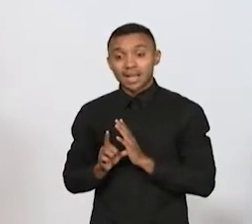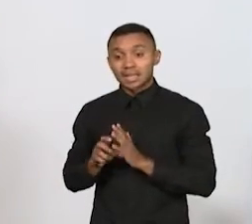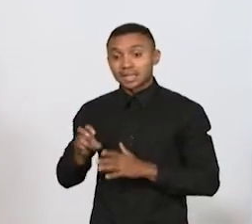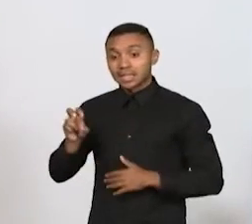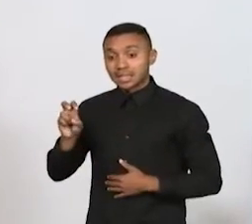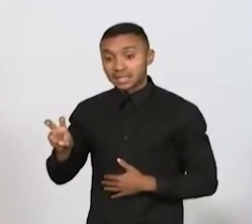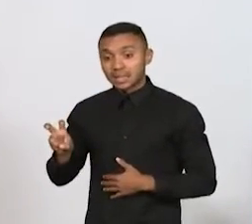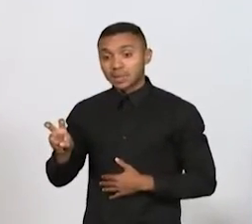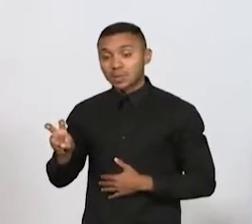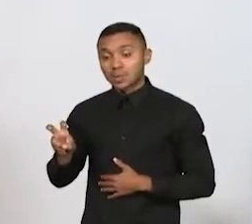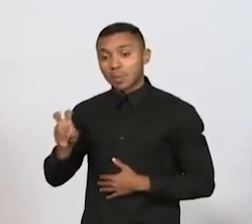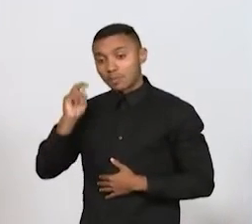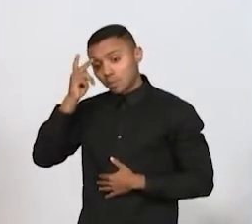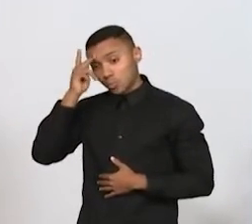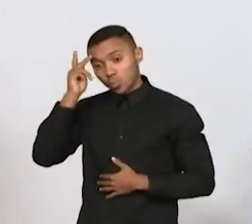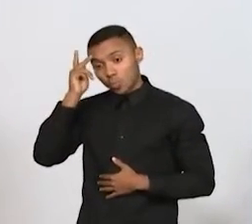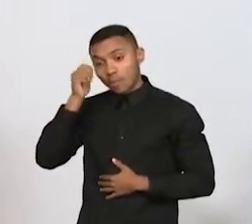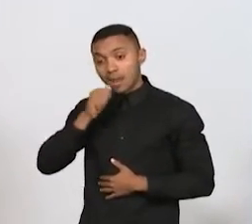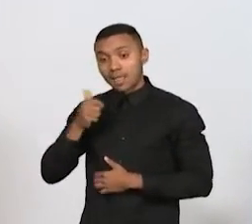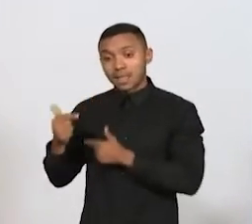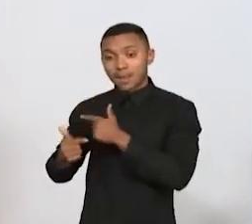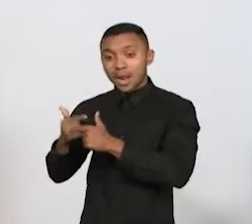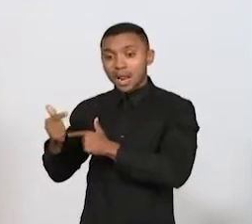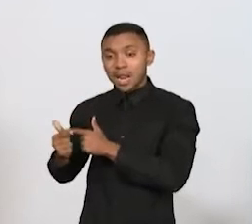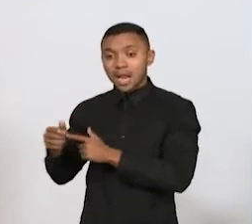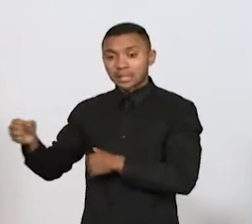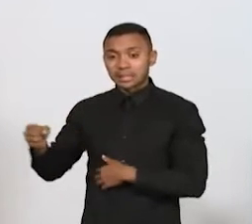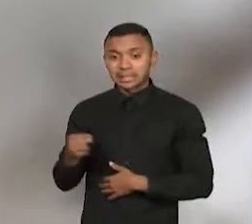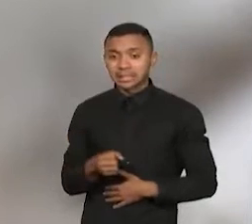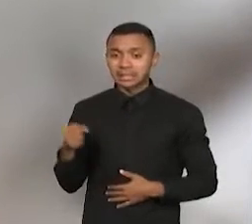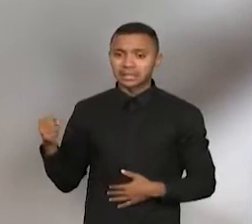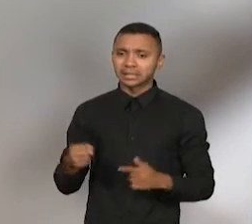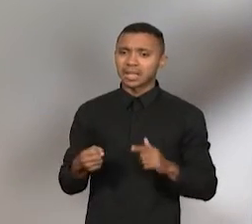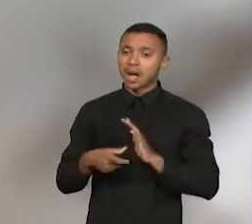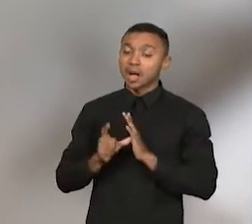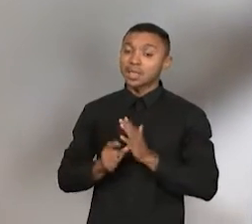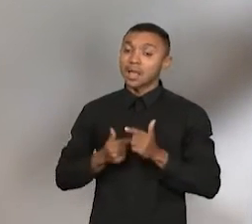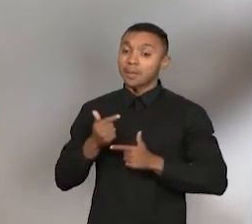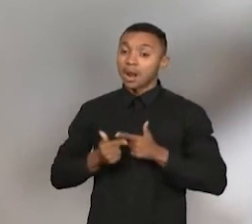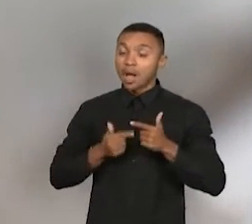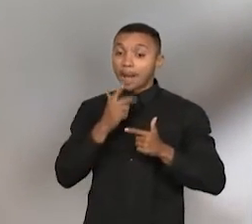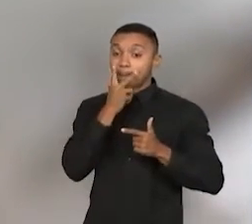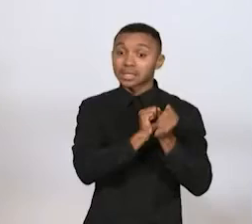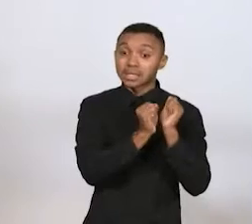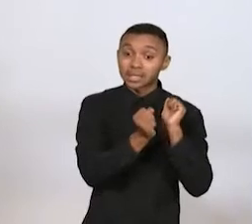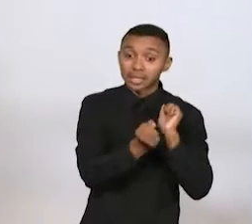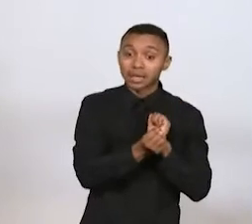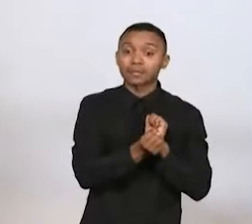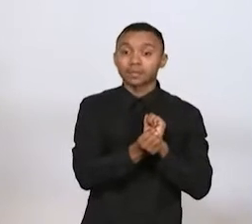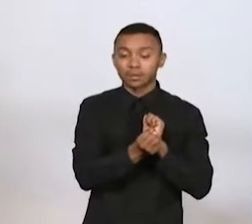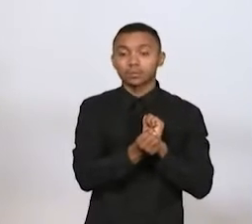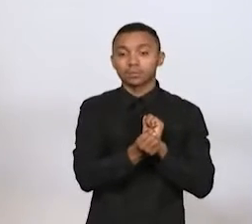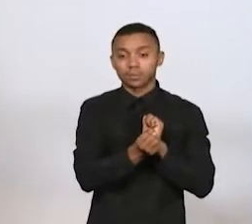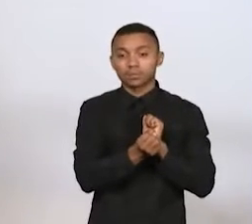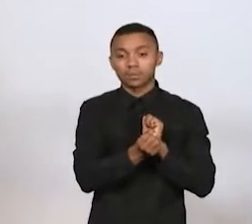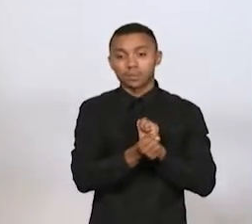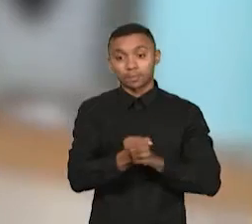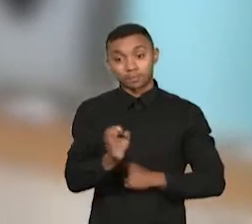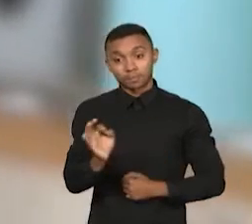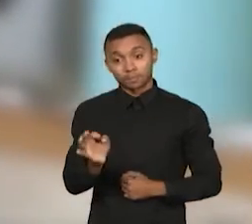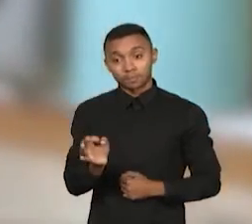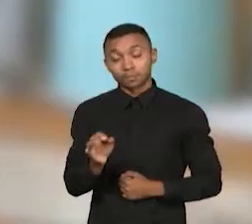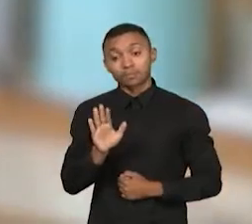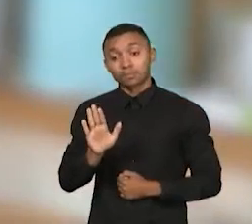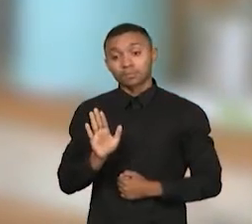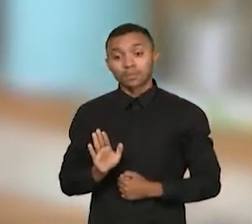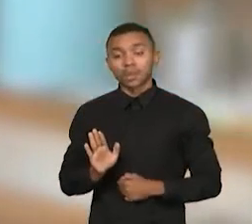foram resgatadas de trabalho doméstico semelhante à escravidão, de acordo com dados do Ministério do Trabalho e Previdência.